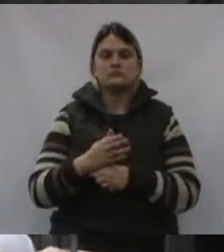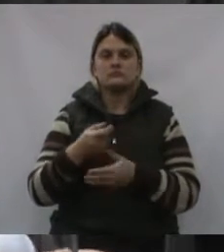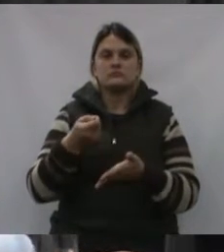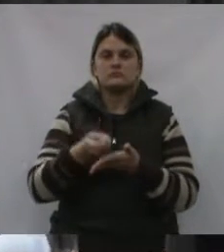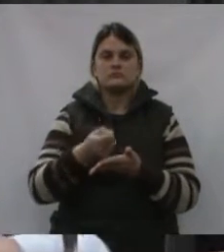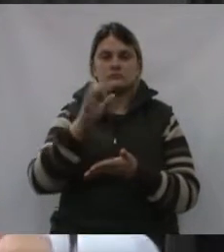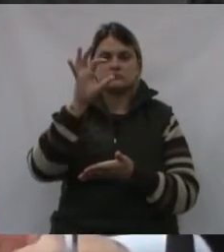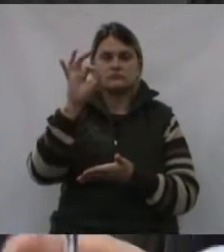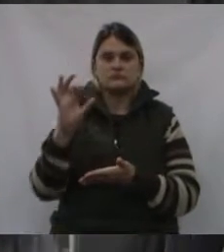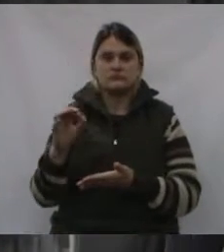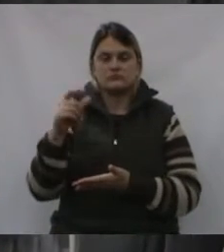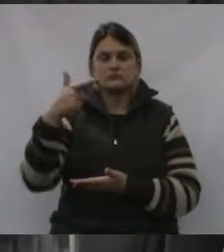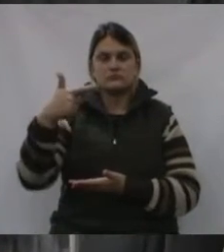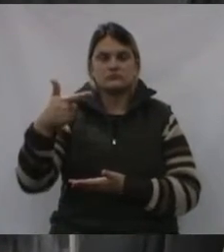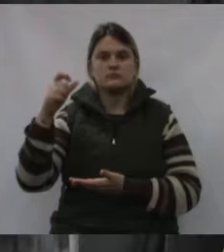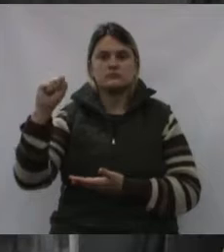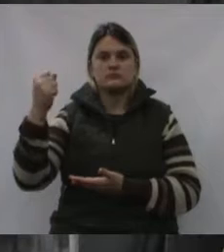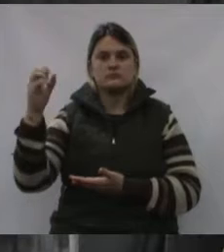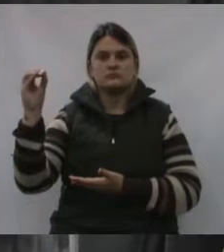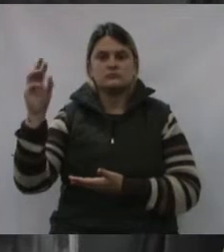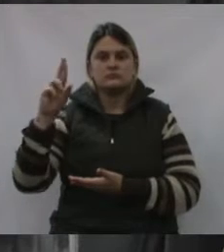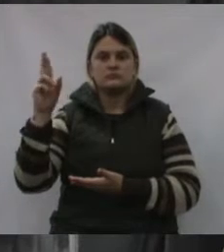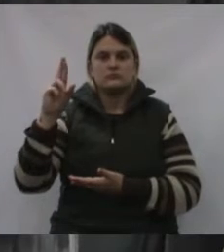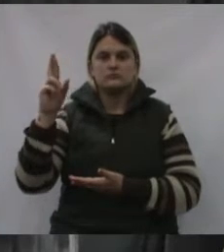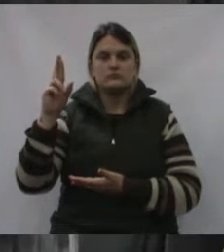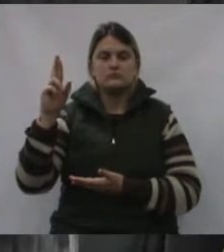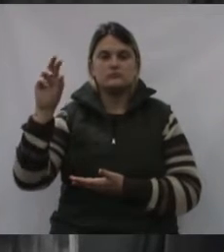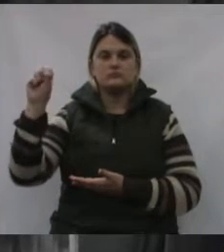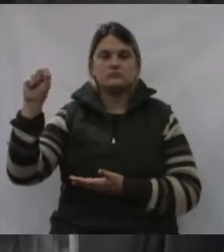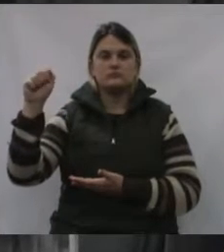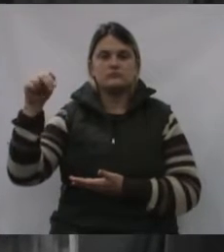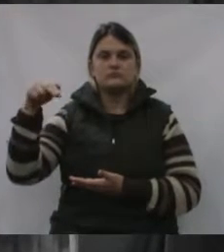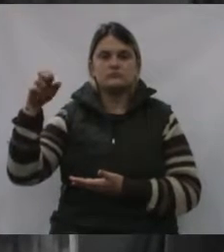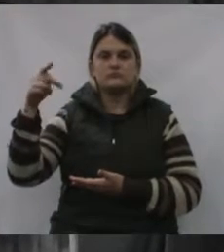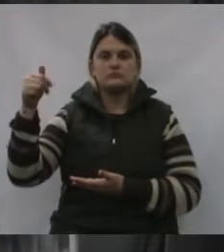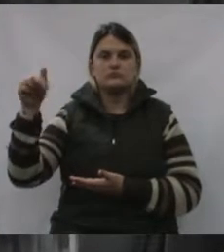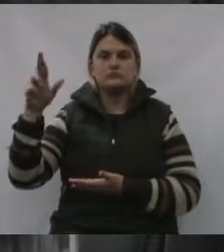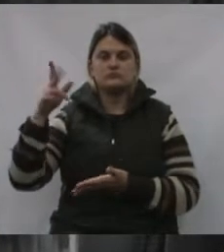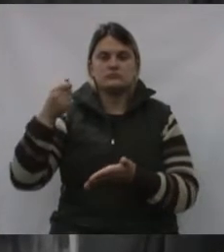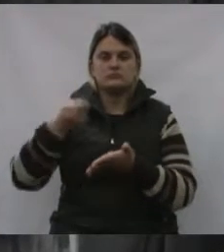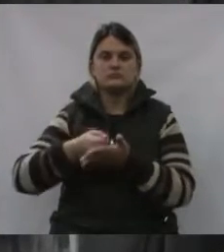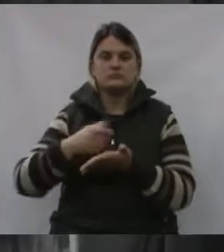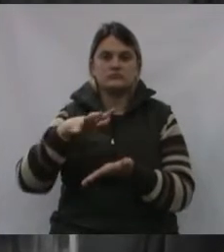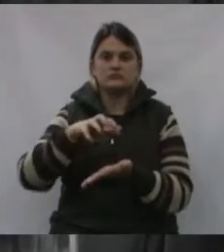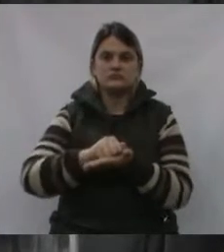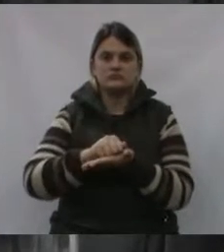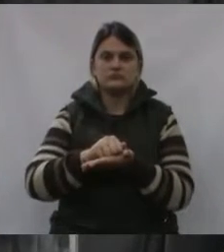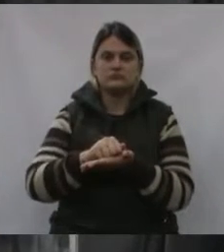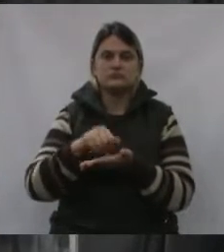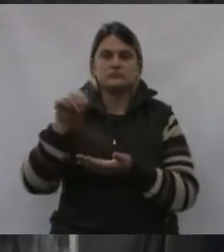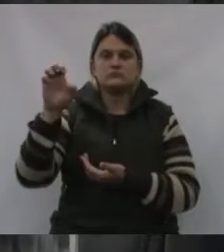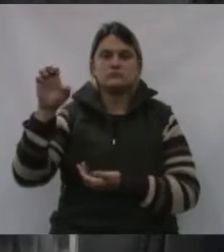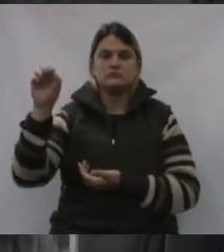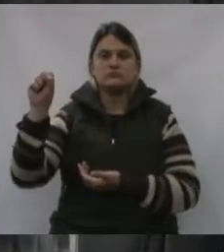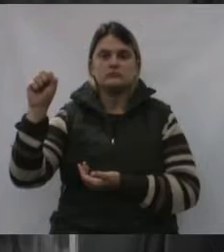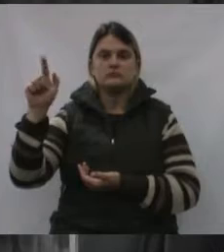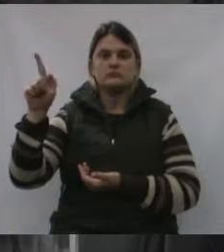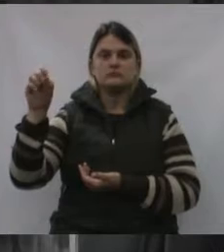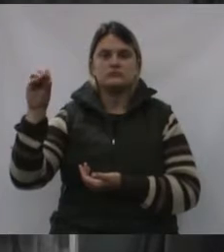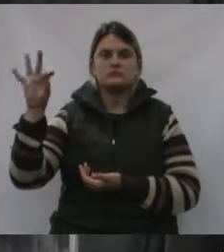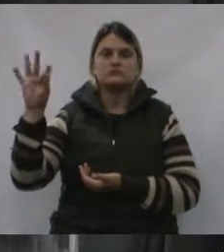R$ 280,00 que a Sanepar quer cobrar para a adesão do esgoto, da